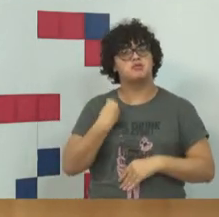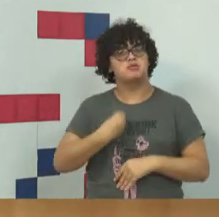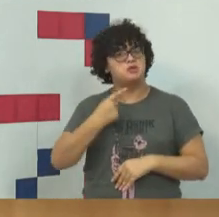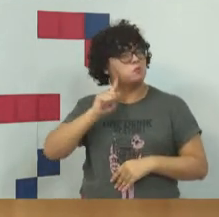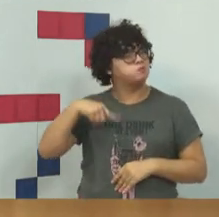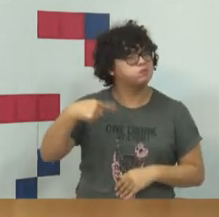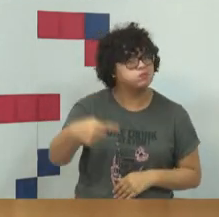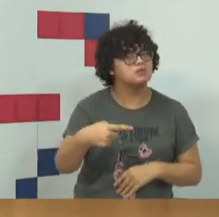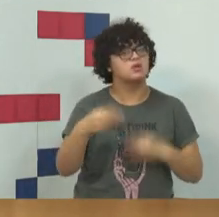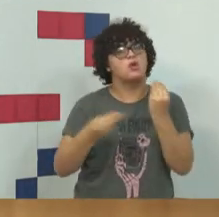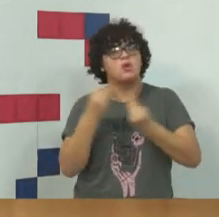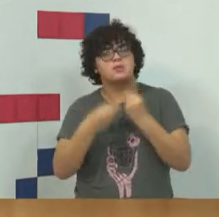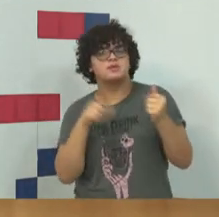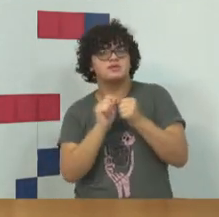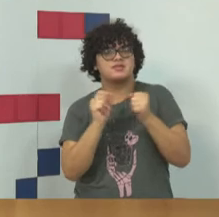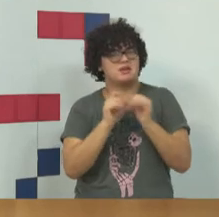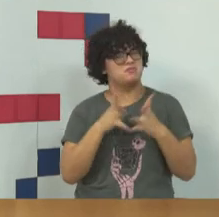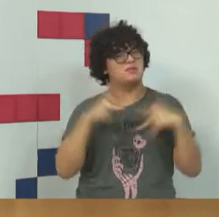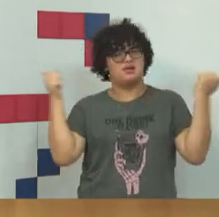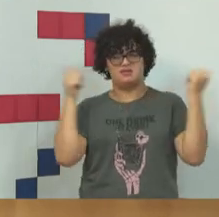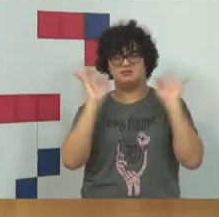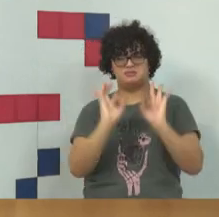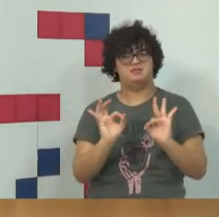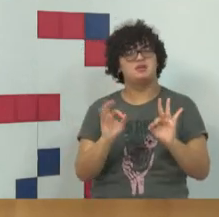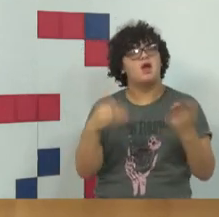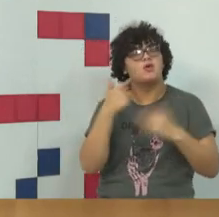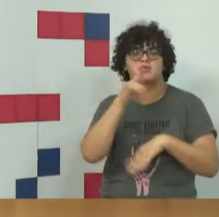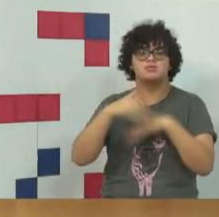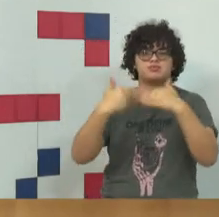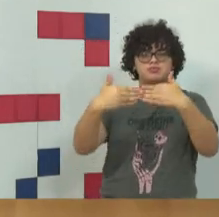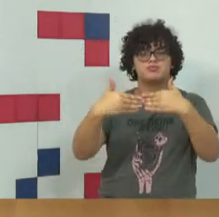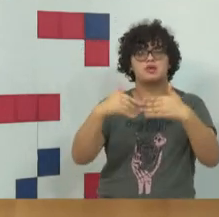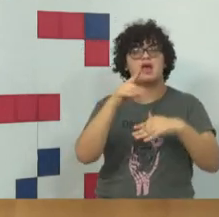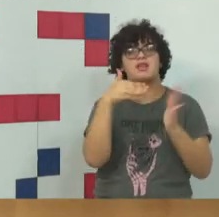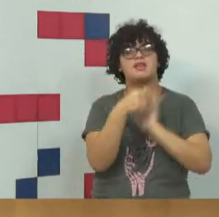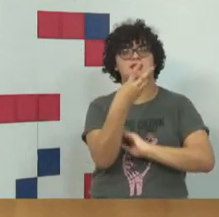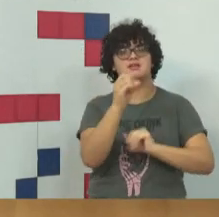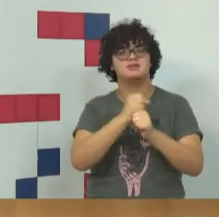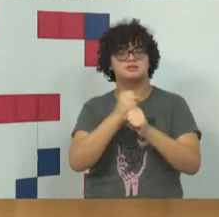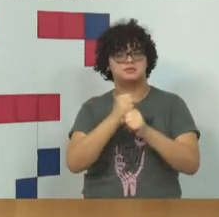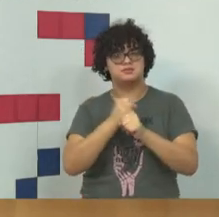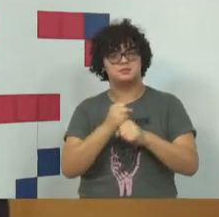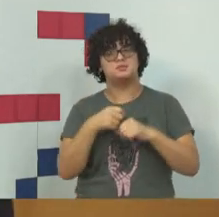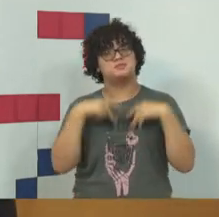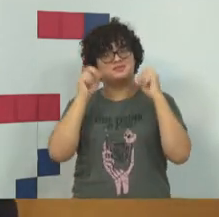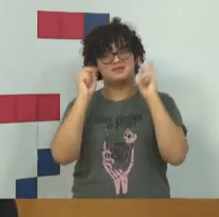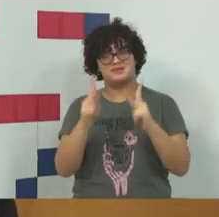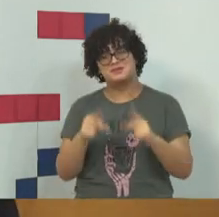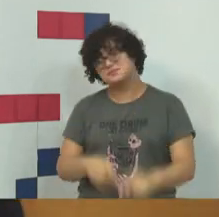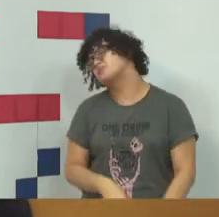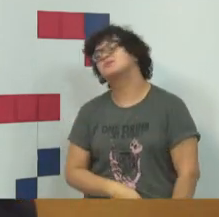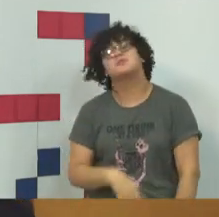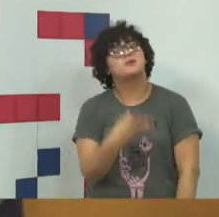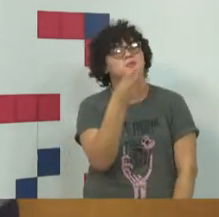cotidiana com essa ferramenta tão maravilhosa que foi desenvolvida nos últimos 30 anos. Muito bom.